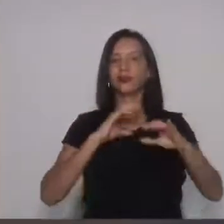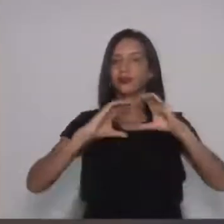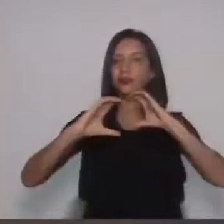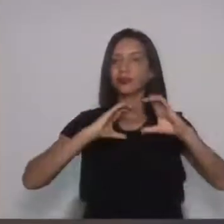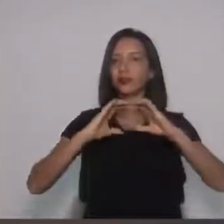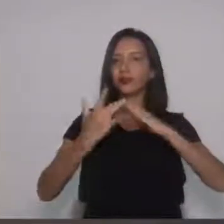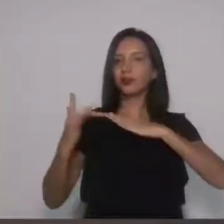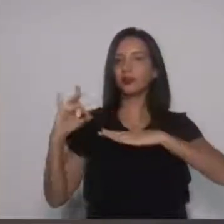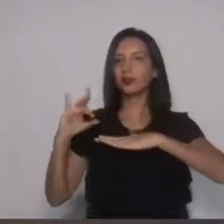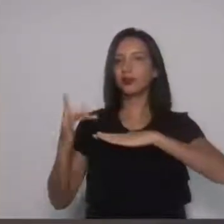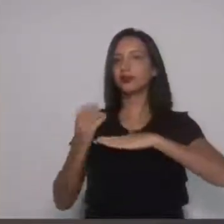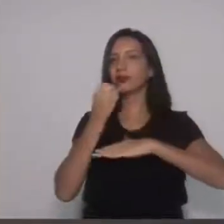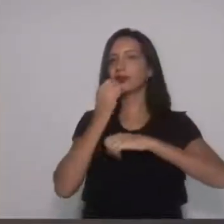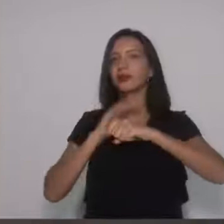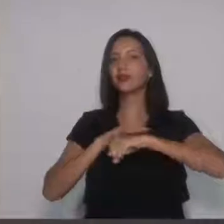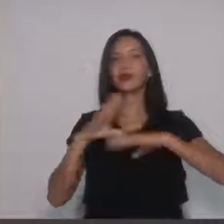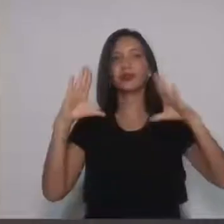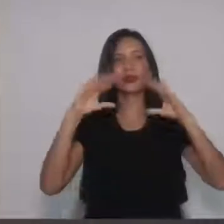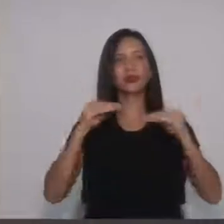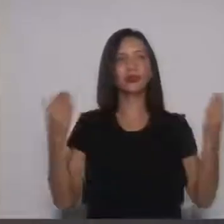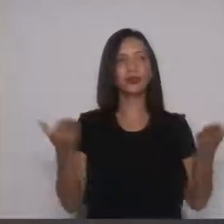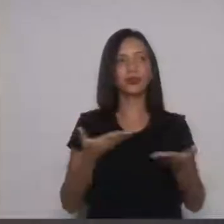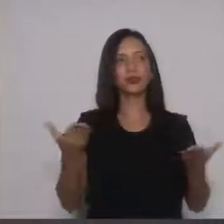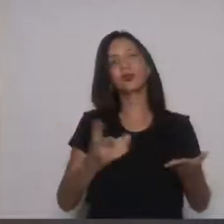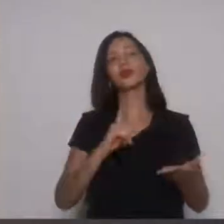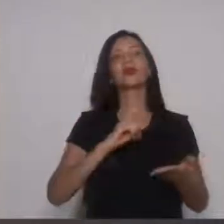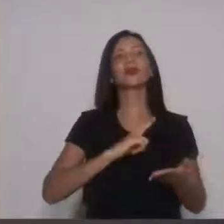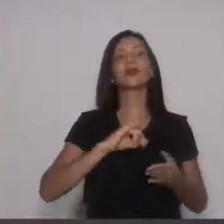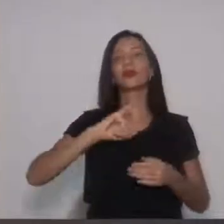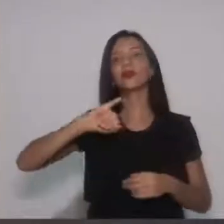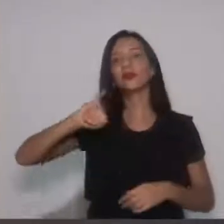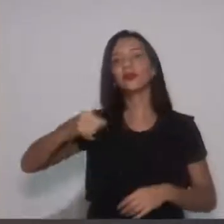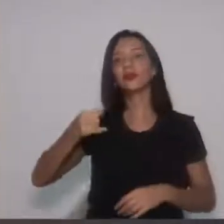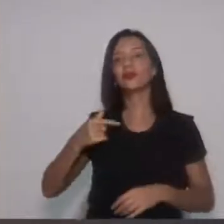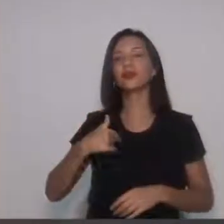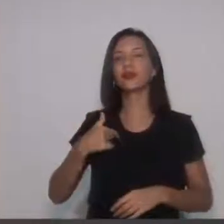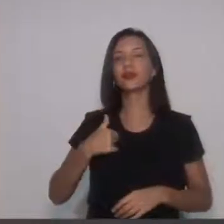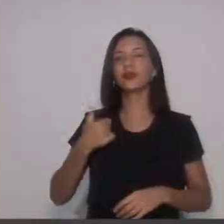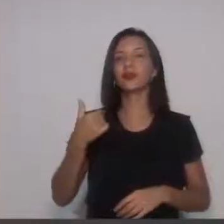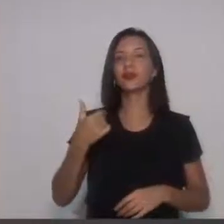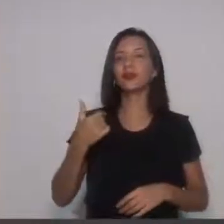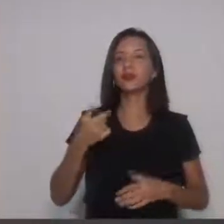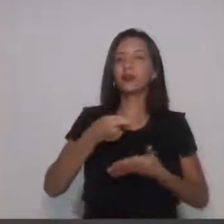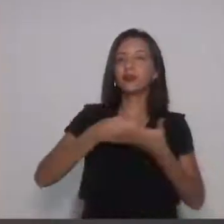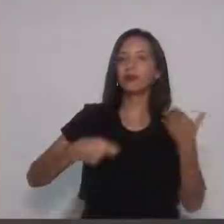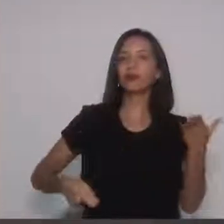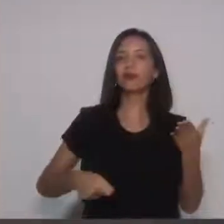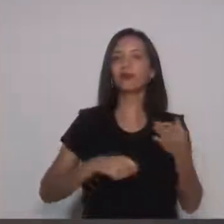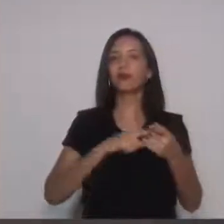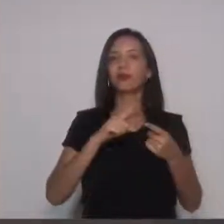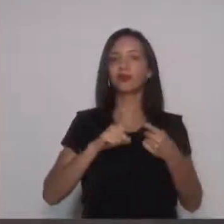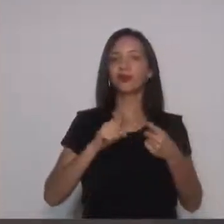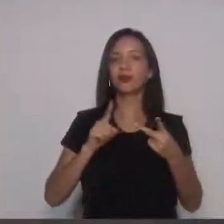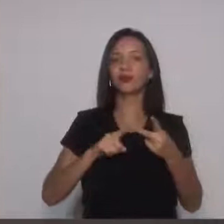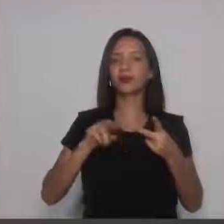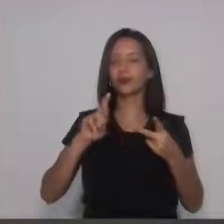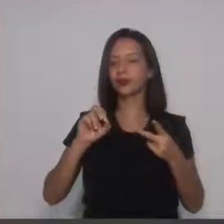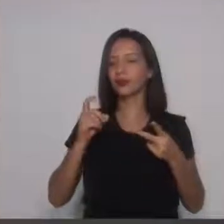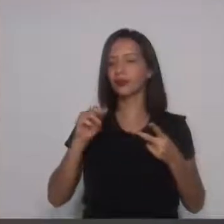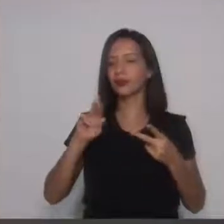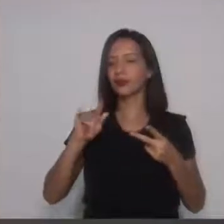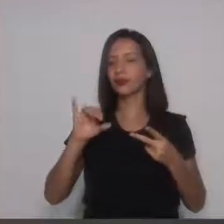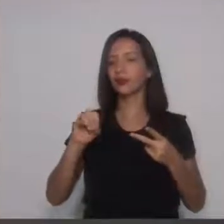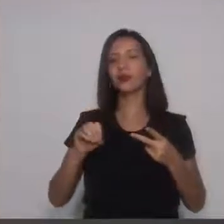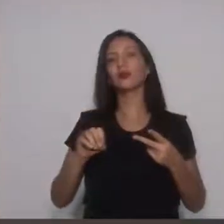está em votação o projeto de 2019, janeiro branco, de minha autoria e do vereador Rodrigo Paixão. Esse projeto é para instituir